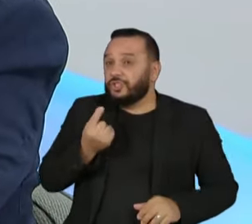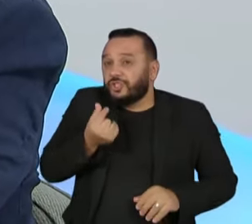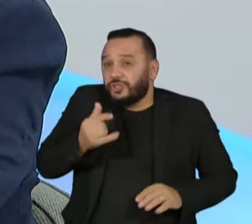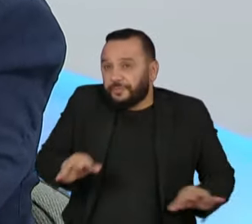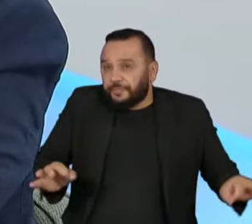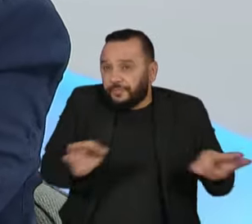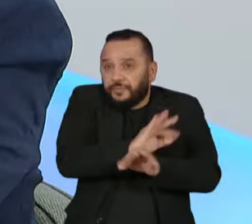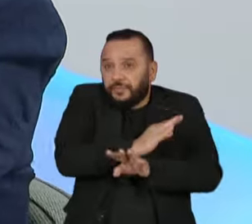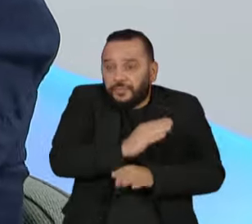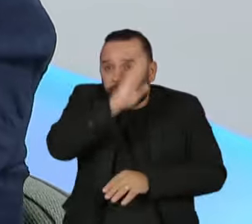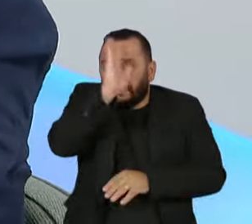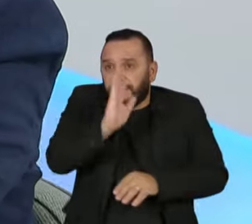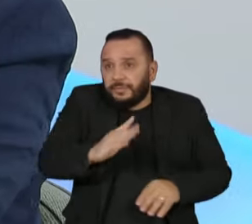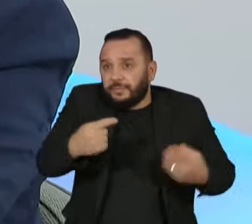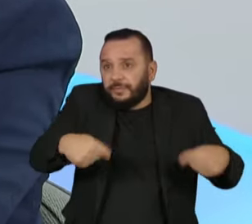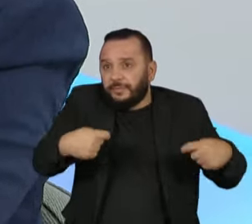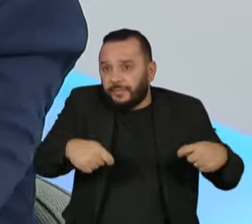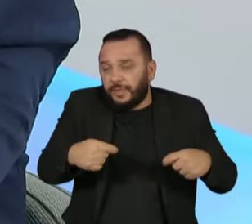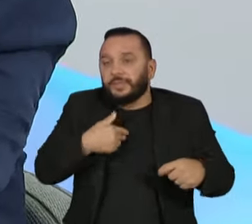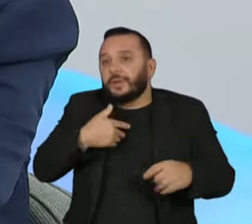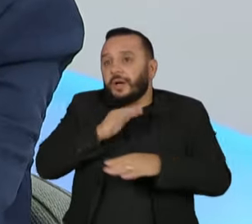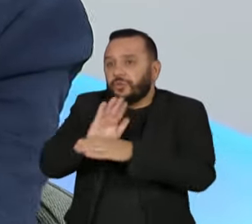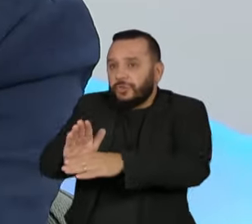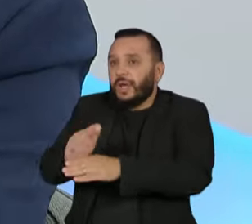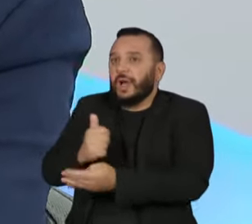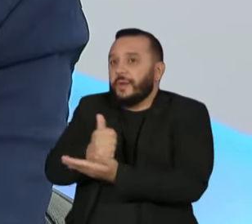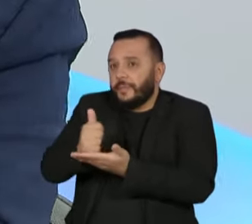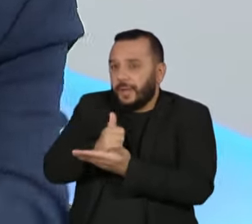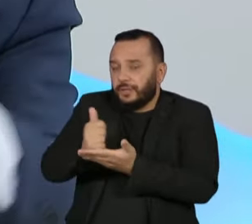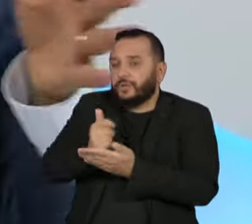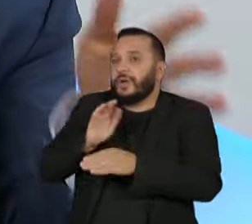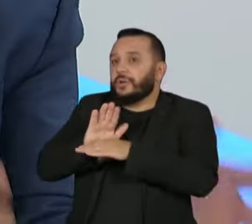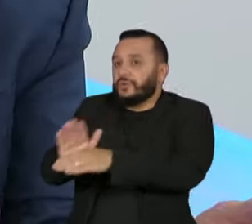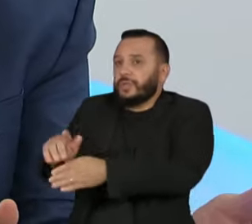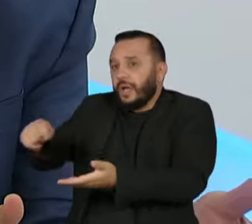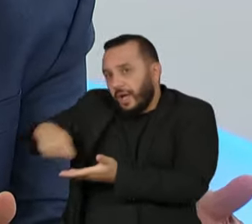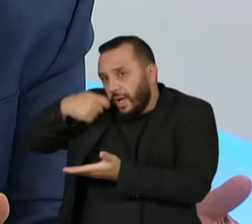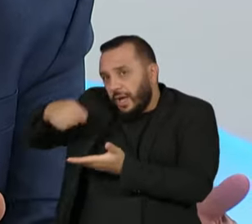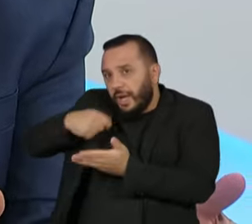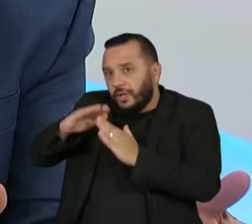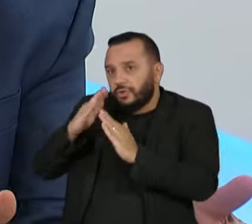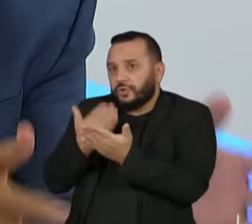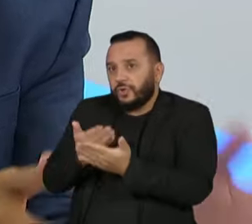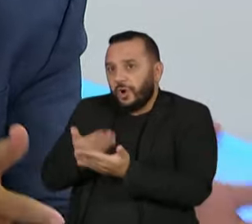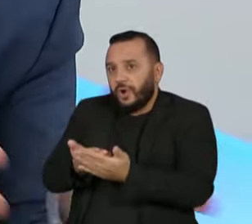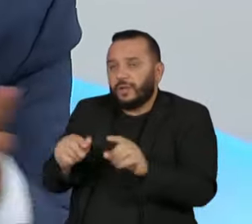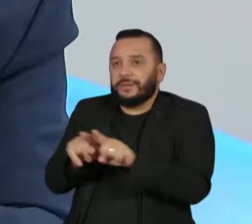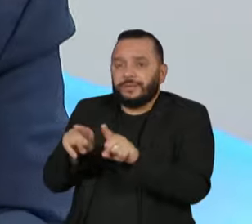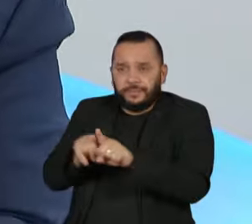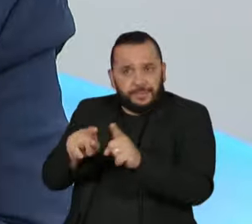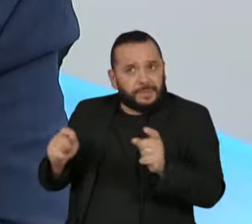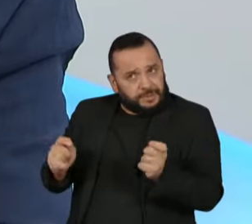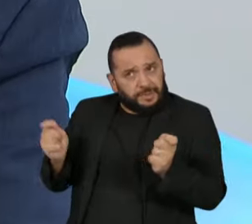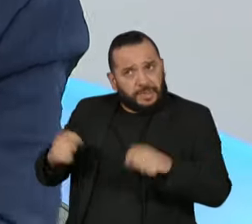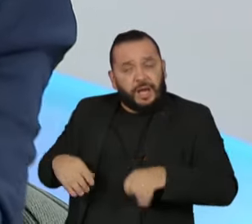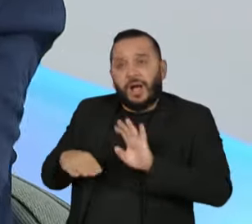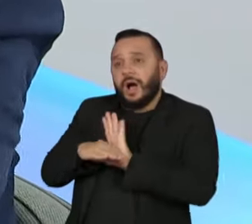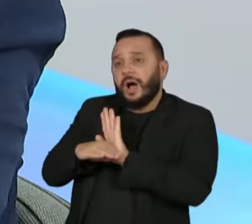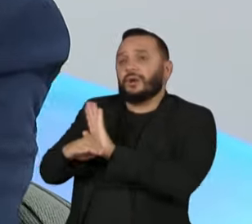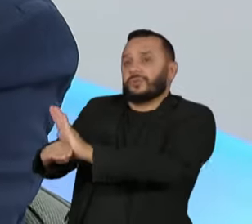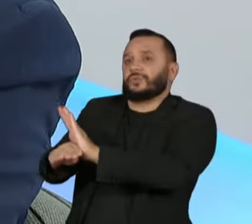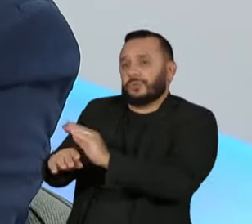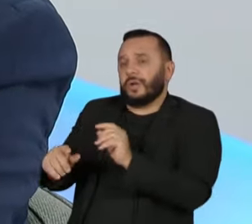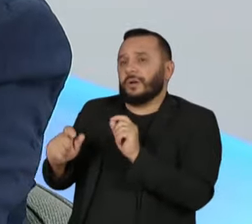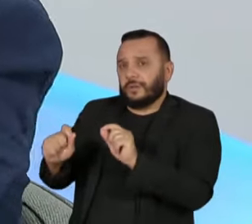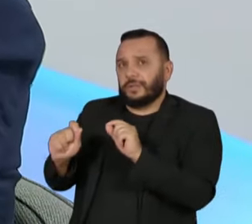o Brasil precisa para não faltar remédio, para ter merenda escolar, para ter as condições de um